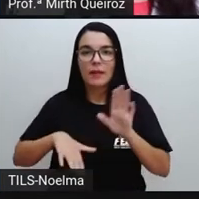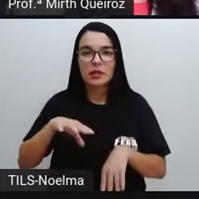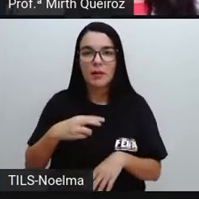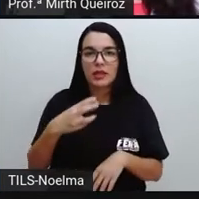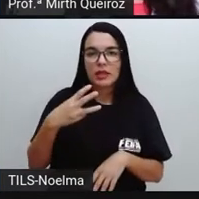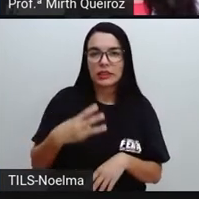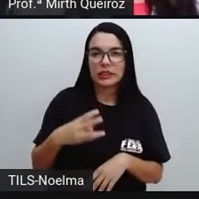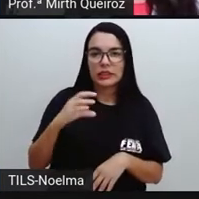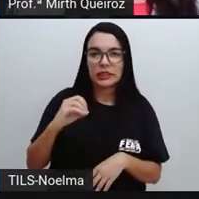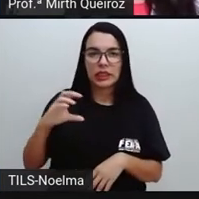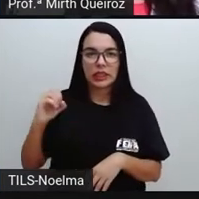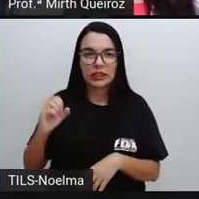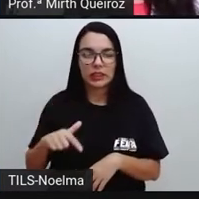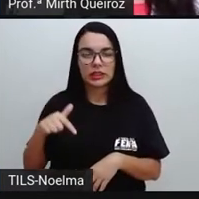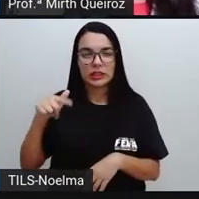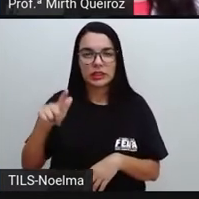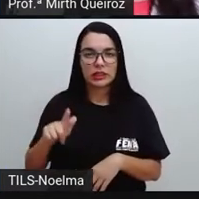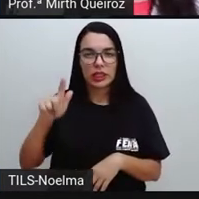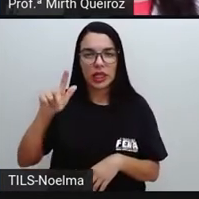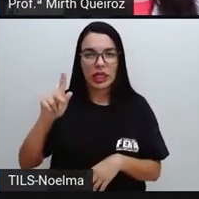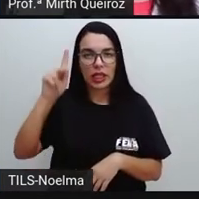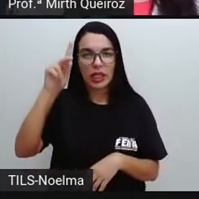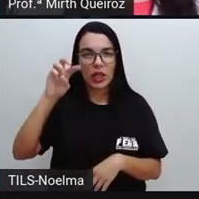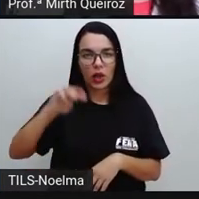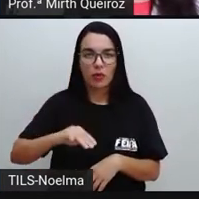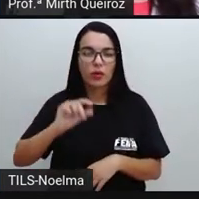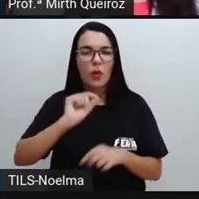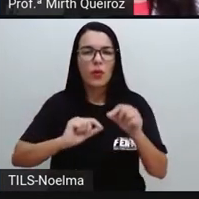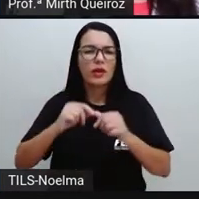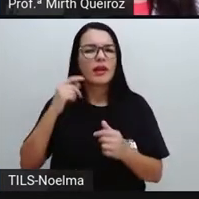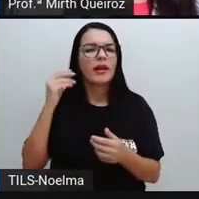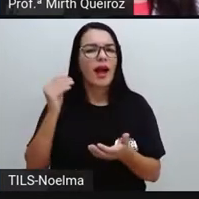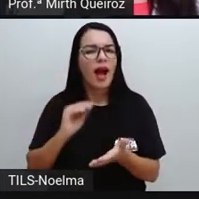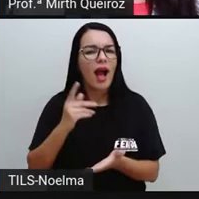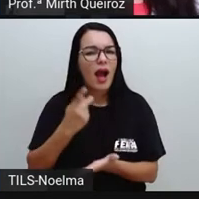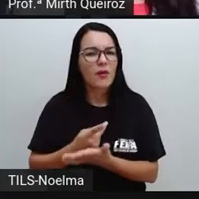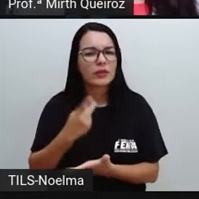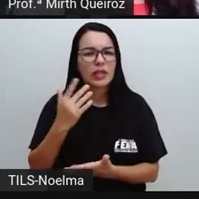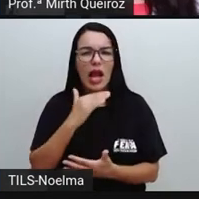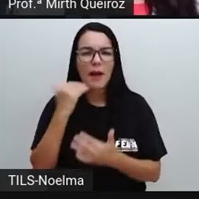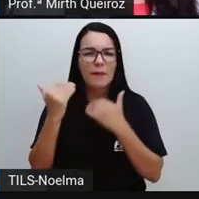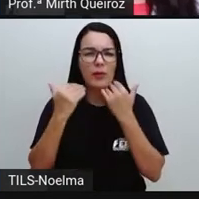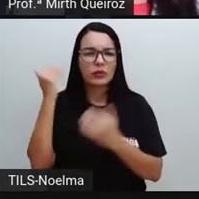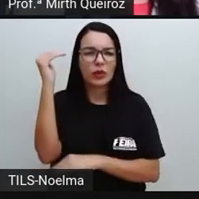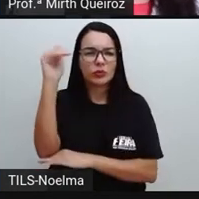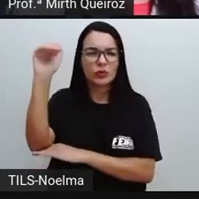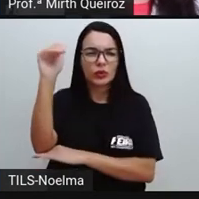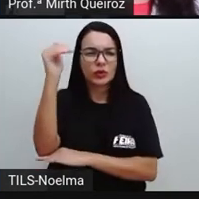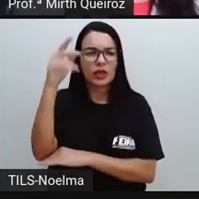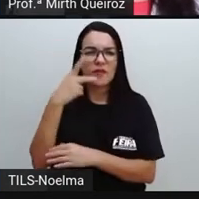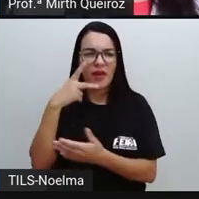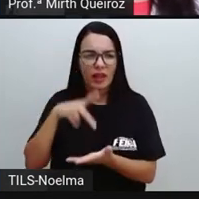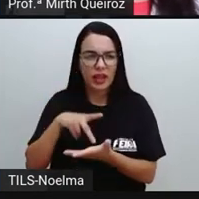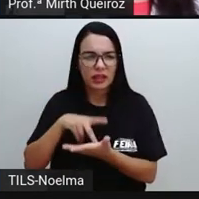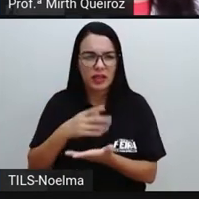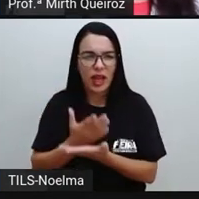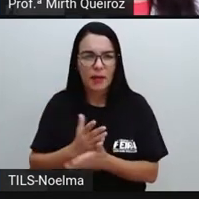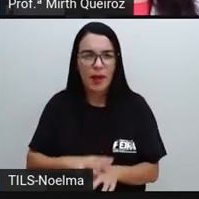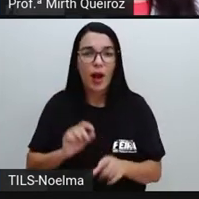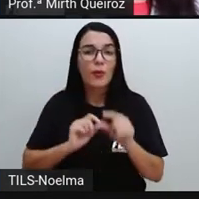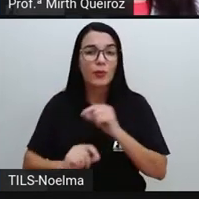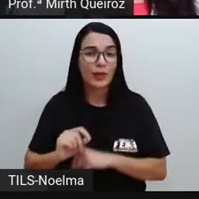realmente mortal para os dinossauros foi a grande camada de enxofre que foi gerada por toda a atmosfera e que